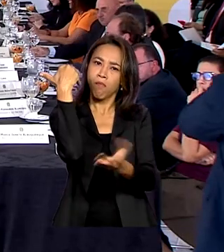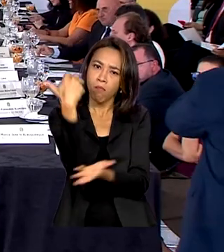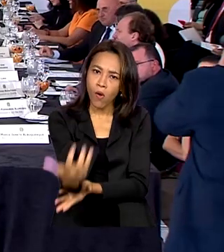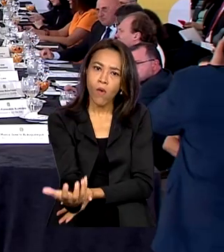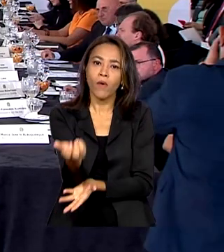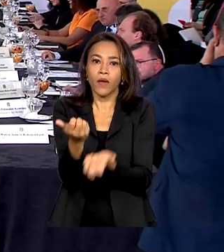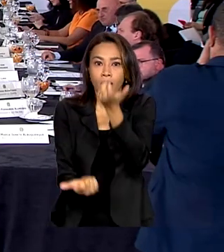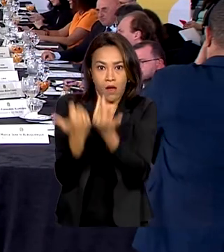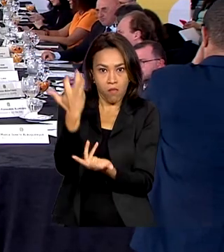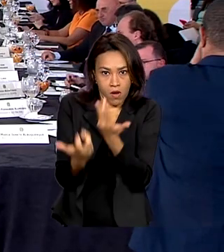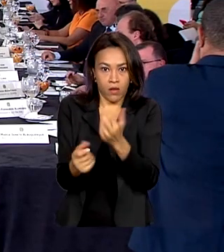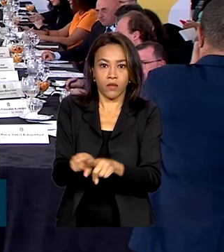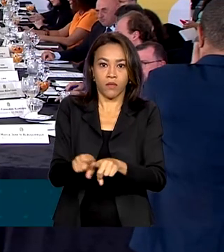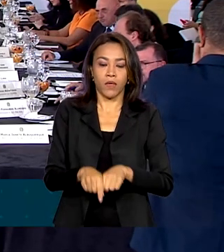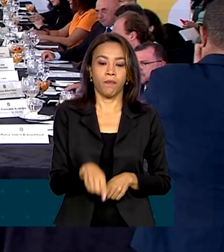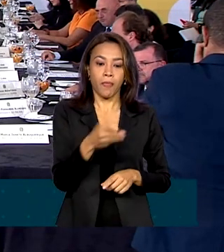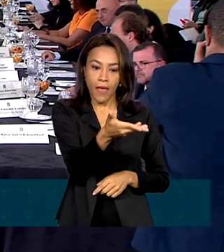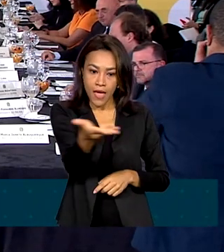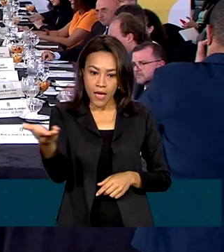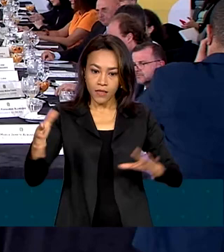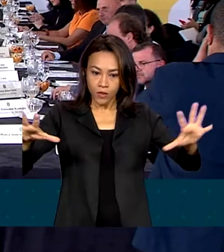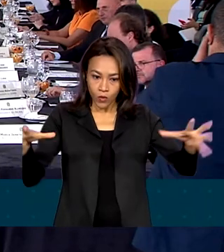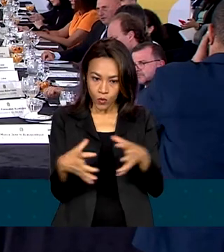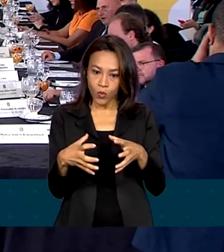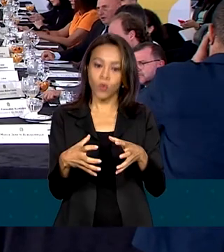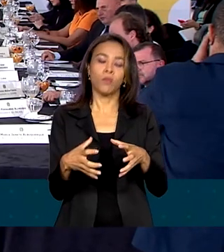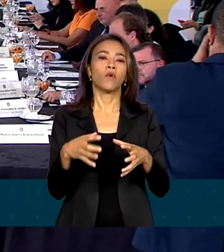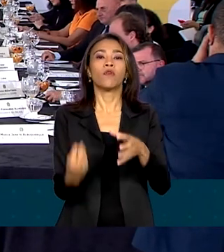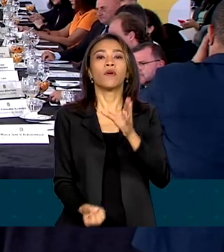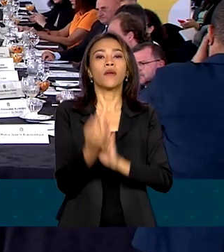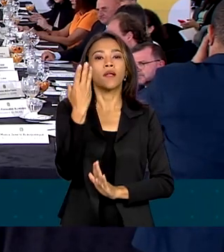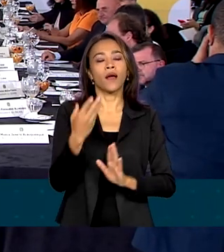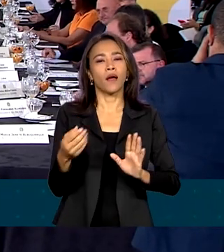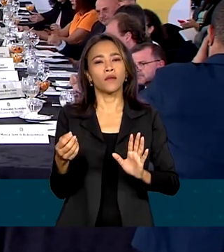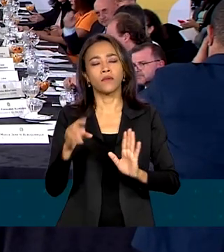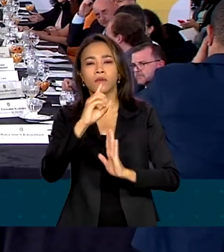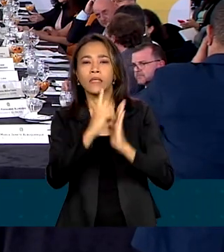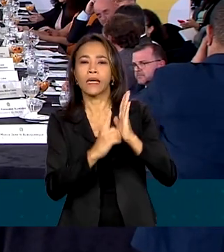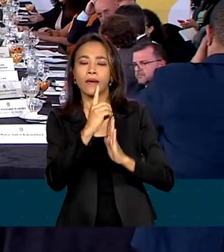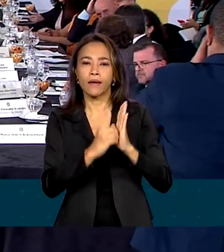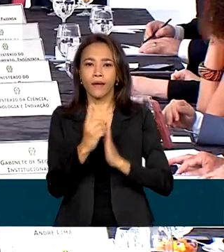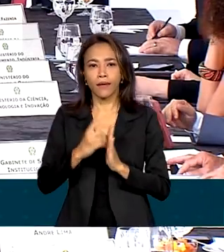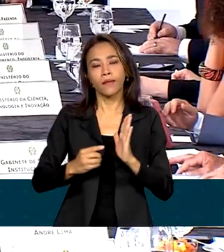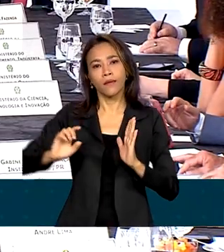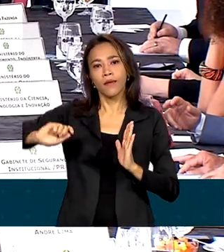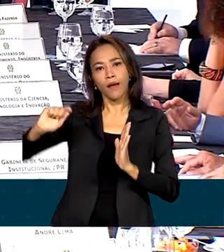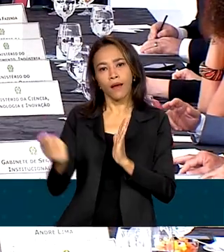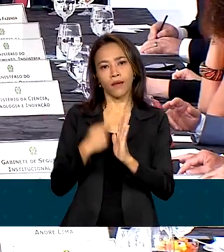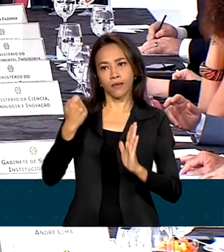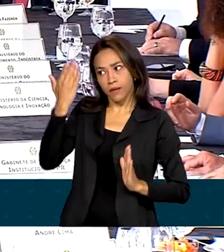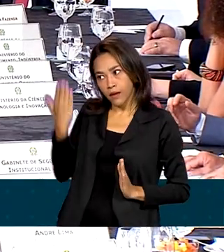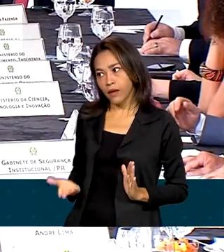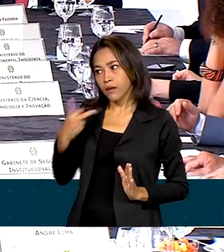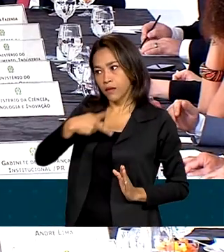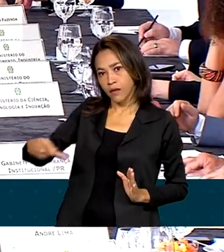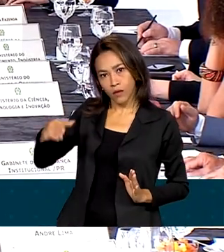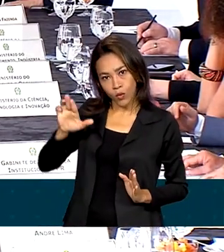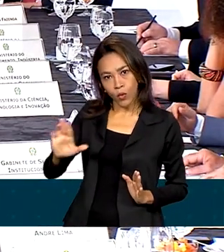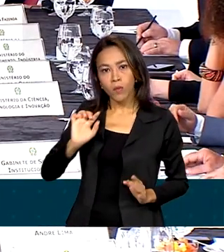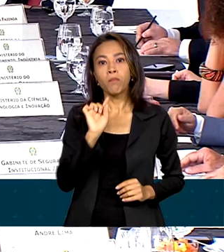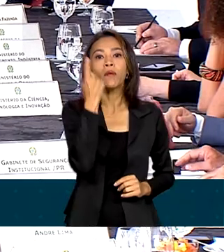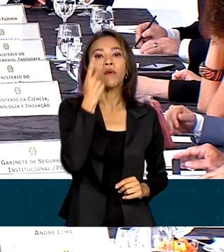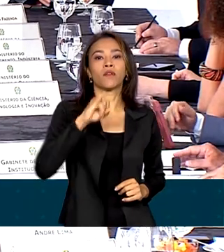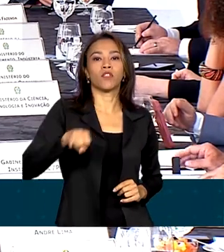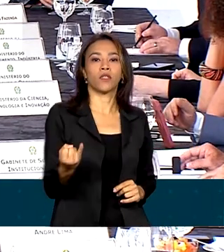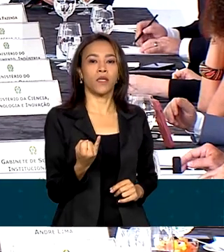A Comissão Interministerial foi criada por meio de um decreto assinado pelo presidente Lula no dia 1º de janeiro. Ela é